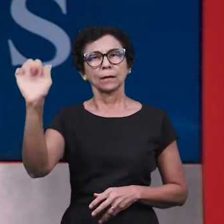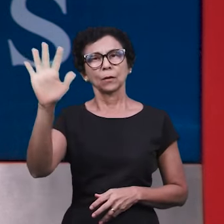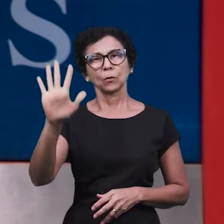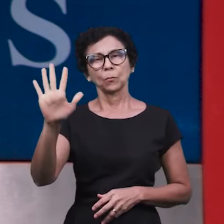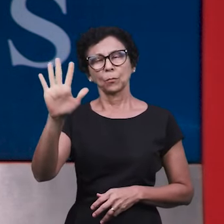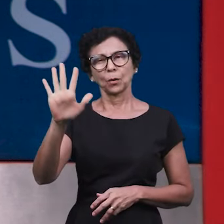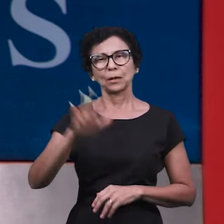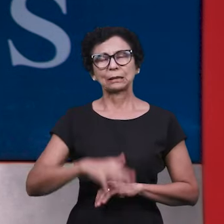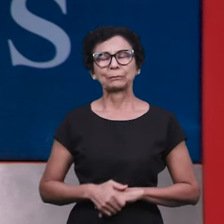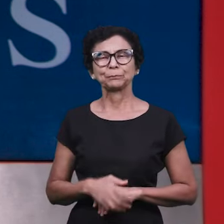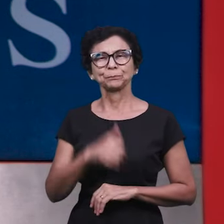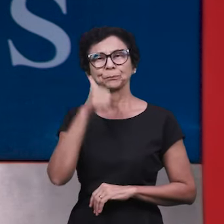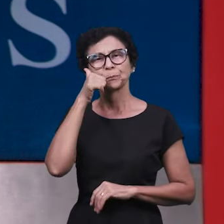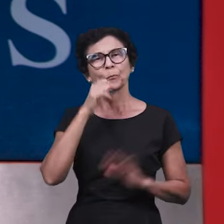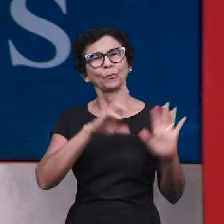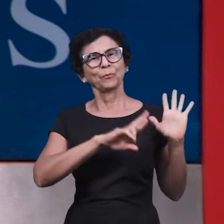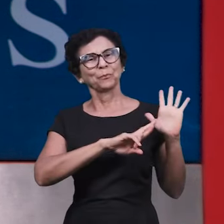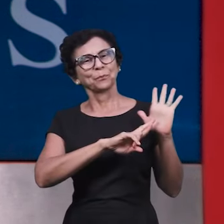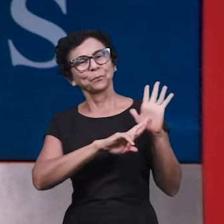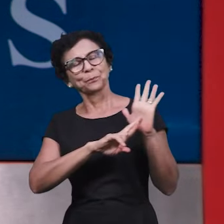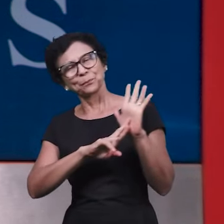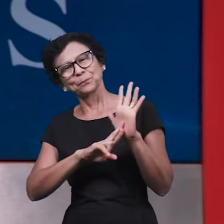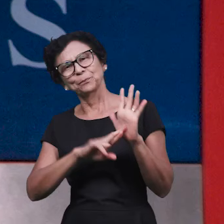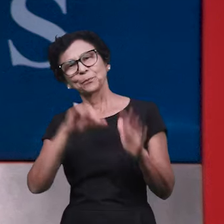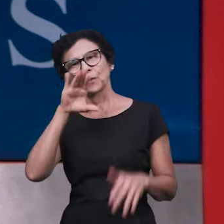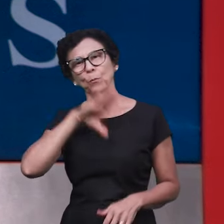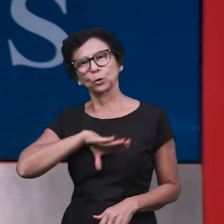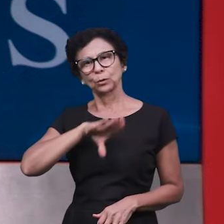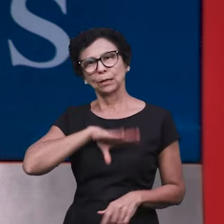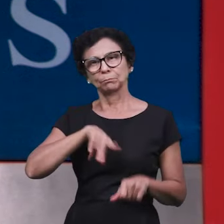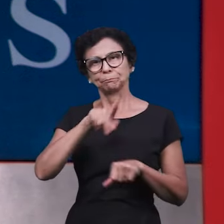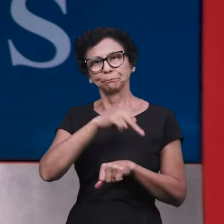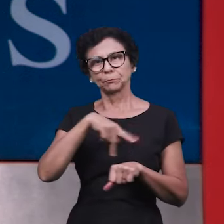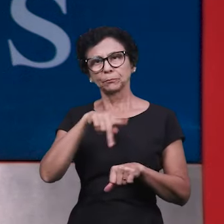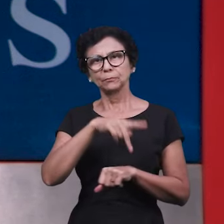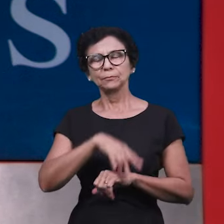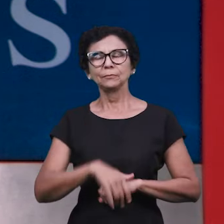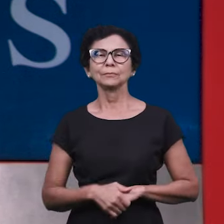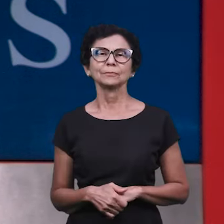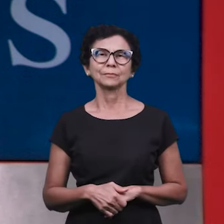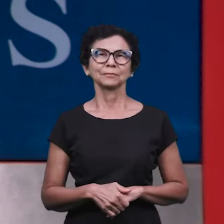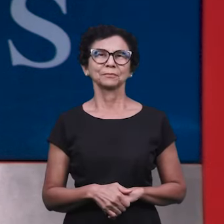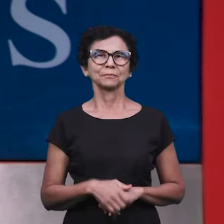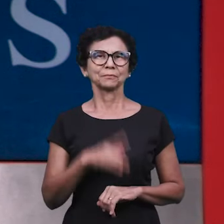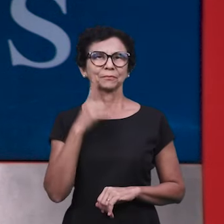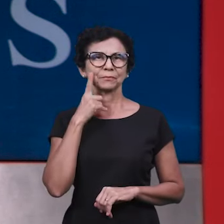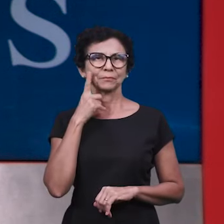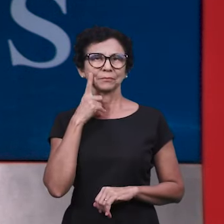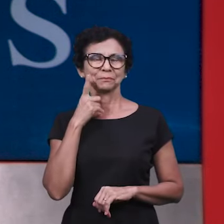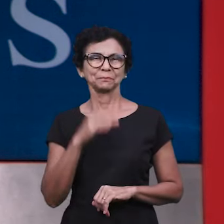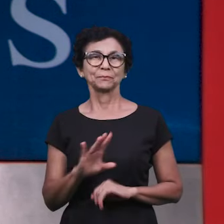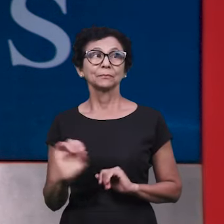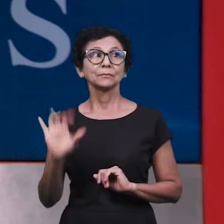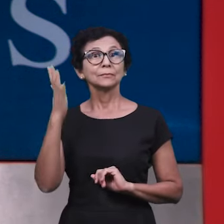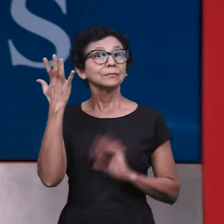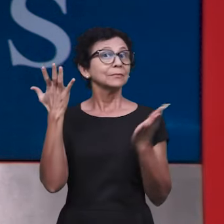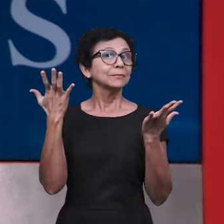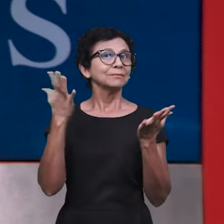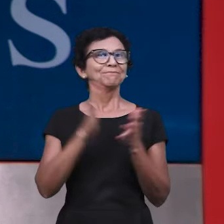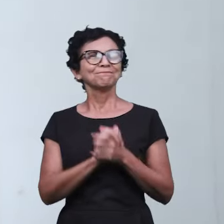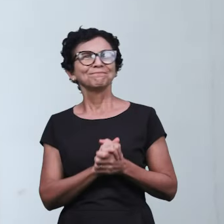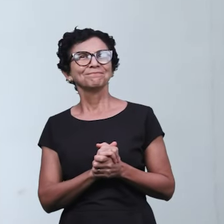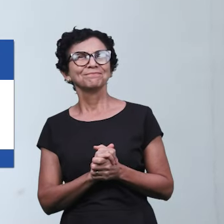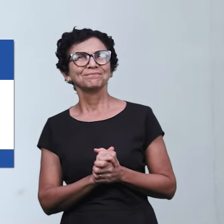Europa. Nossa irmã Rebeca Ribeiro trazendo notícias. Ela está em Portugal e vai levar notícias para você aí sobre tudo o que está acontecendo na